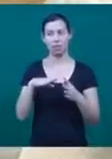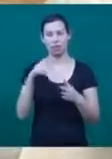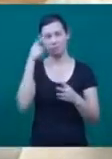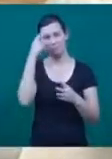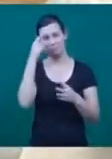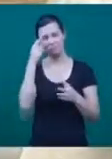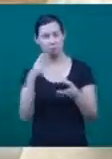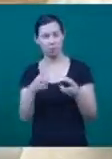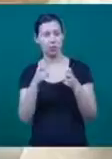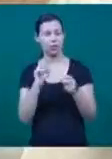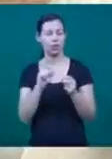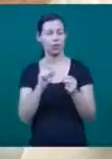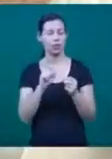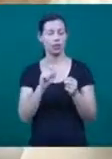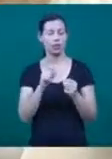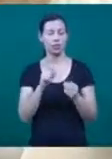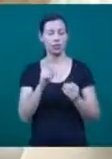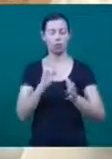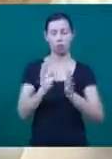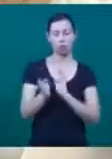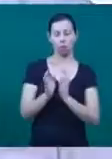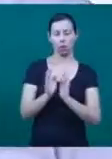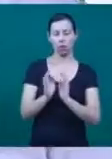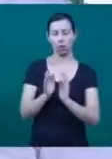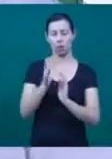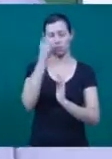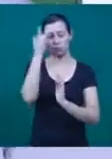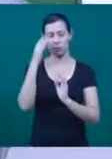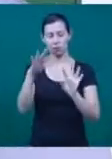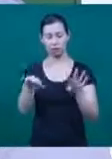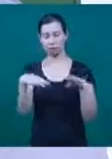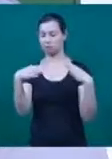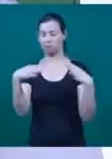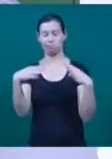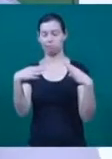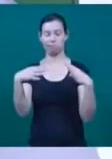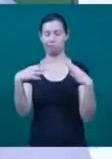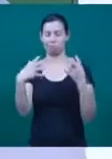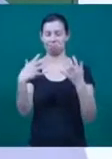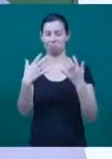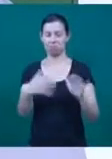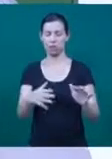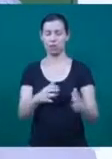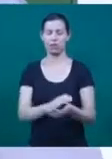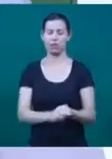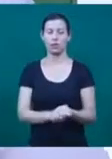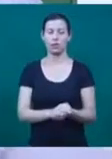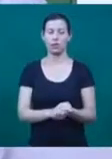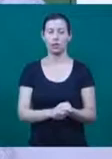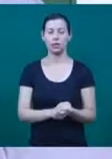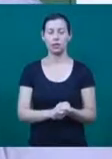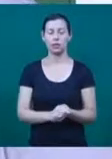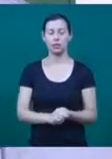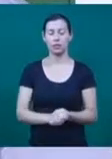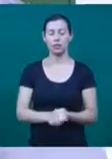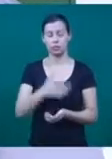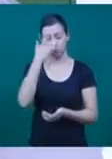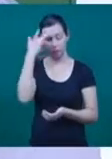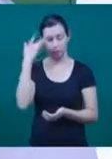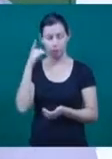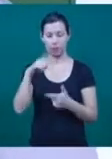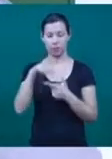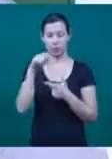seguidores, ele vai se distanciar do público. Muitas vezes o líder não conhece as pessoas que estão falando. E esse